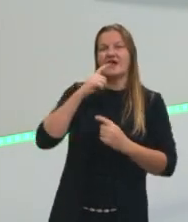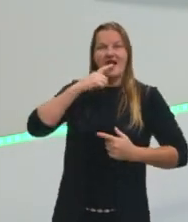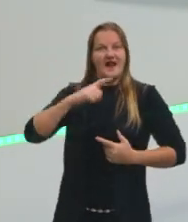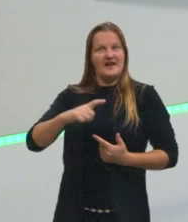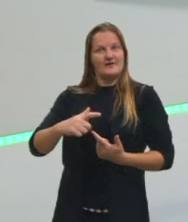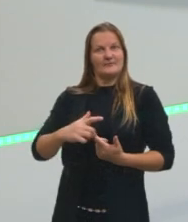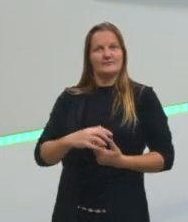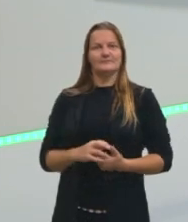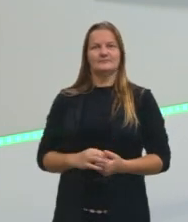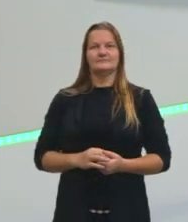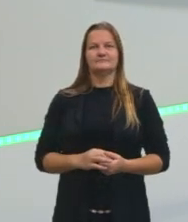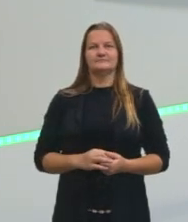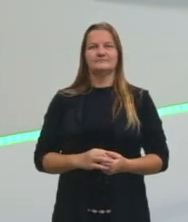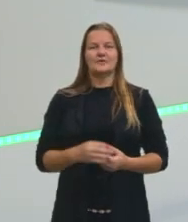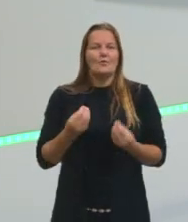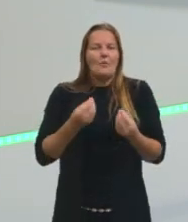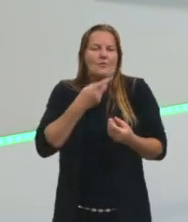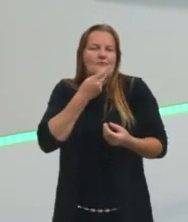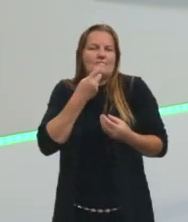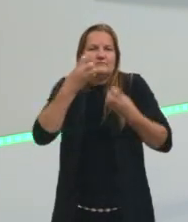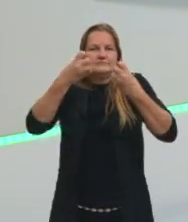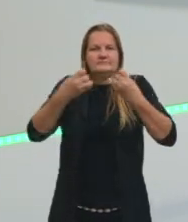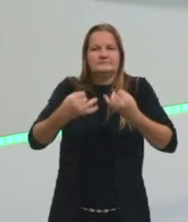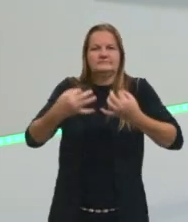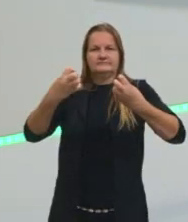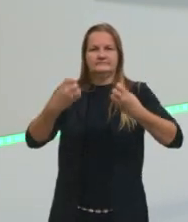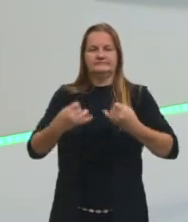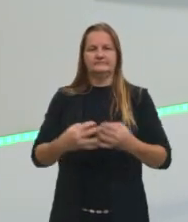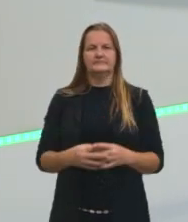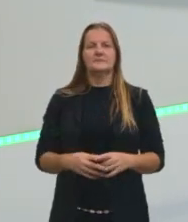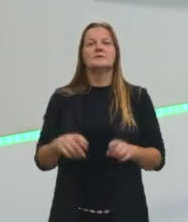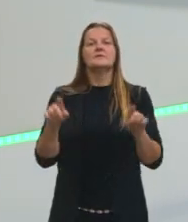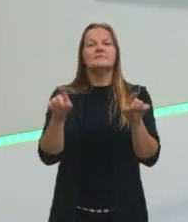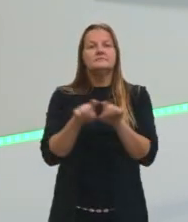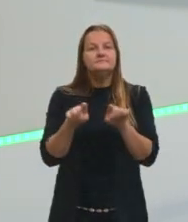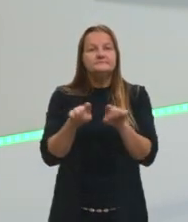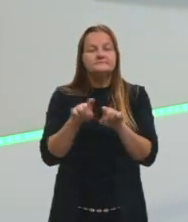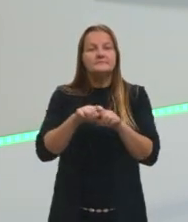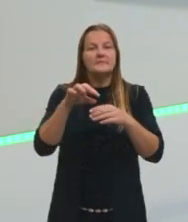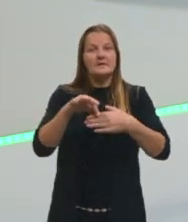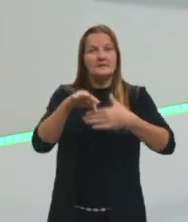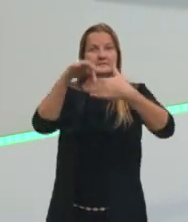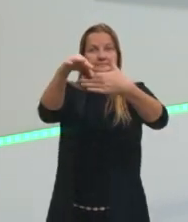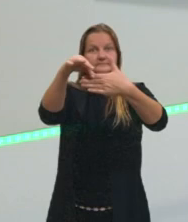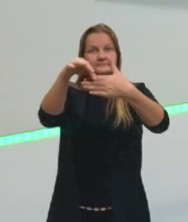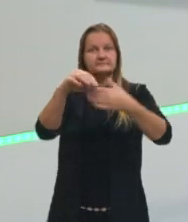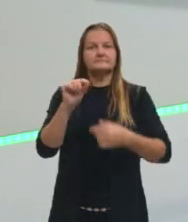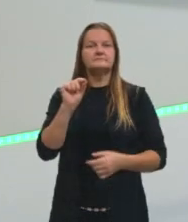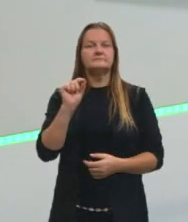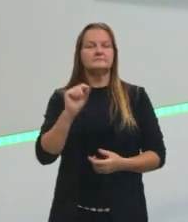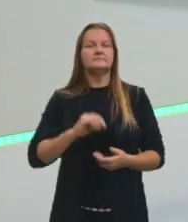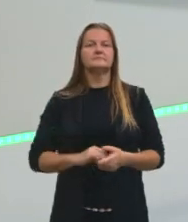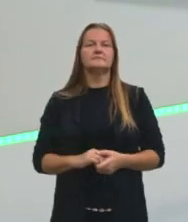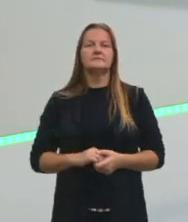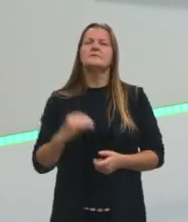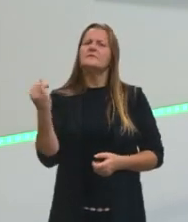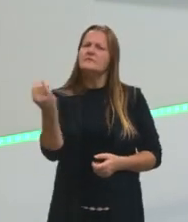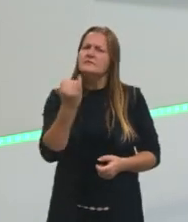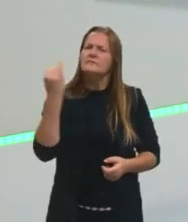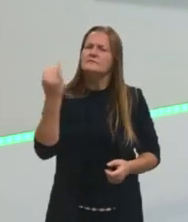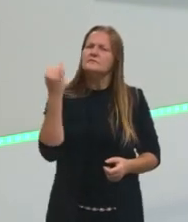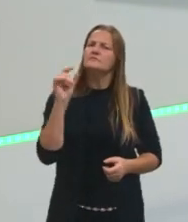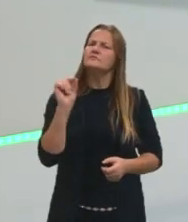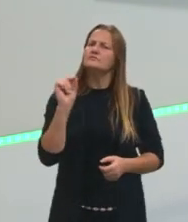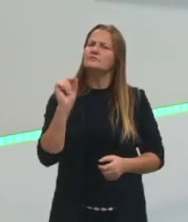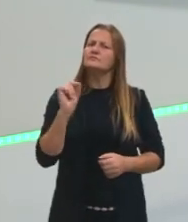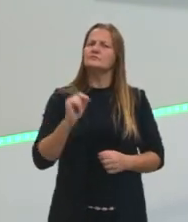maneira de usar a língua. E a gente, uma coisa que está destacada aqui que eu acho muito importante é exatamente o